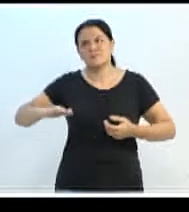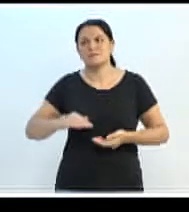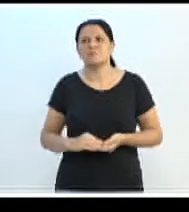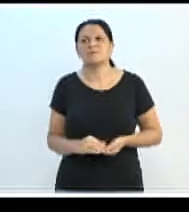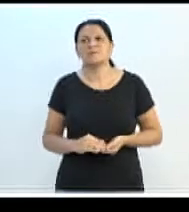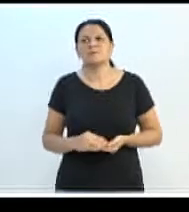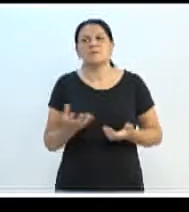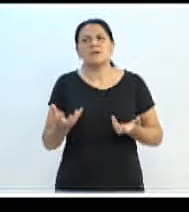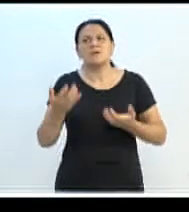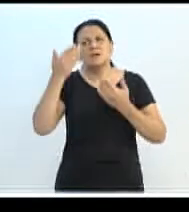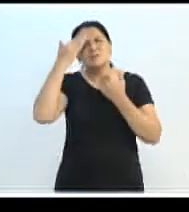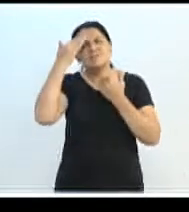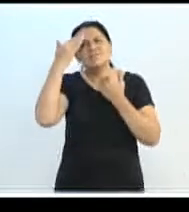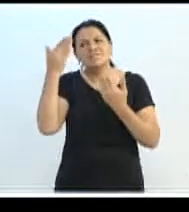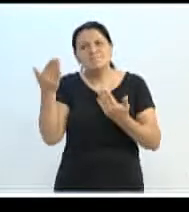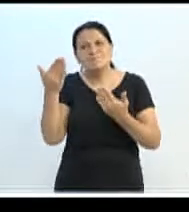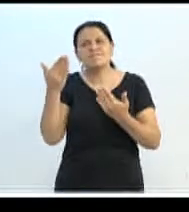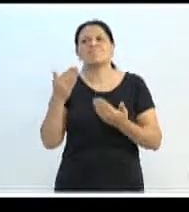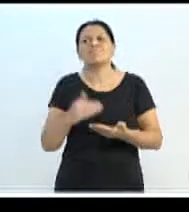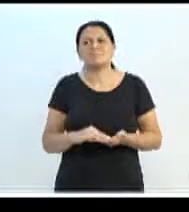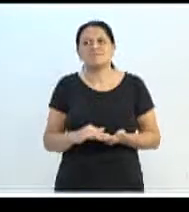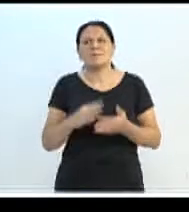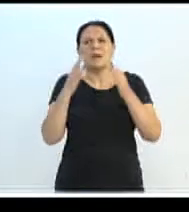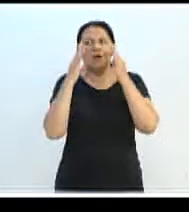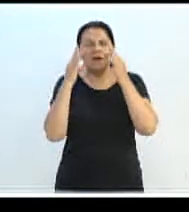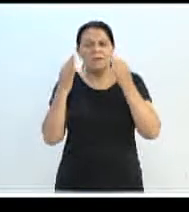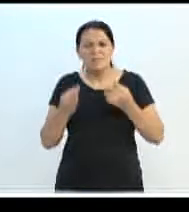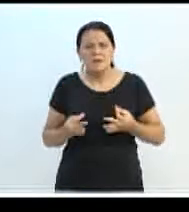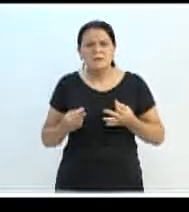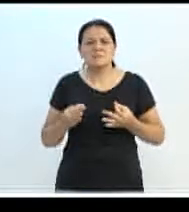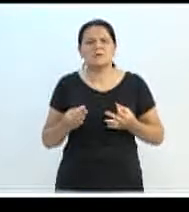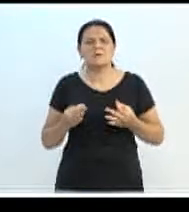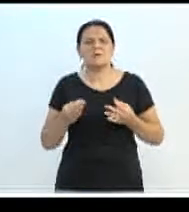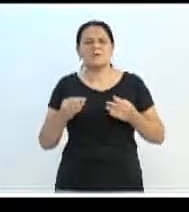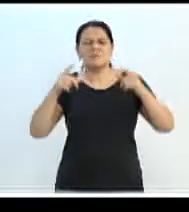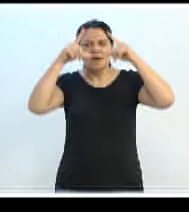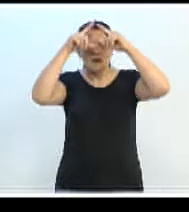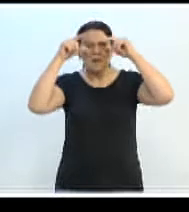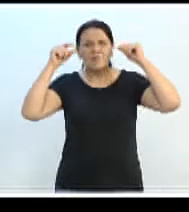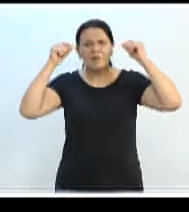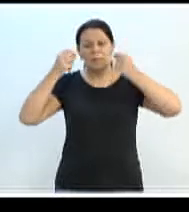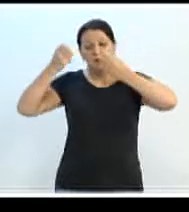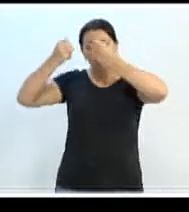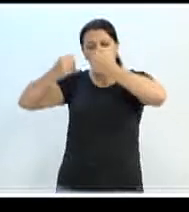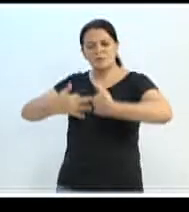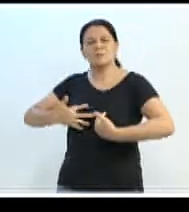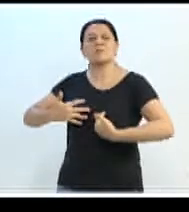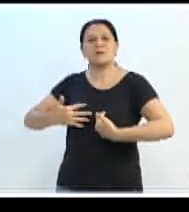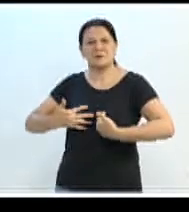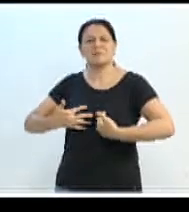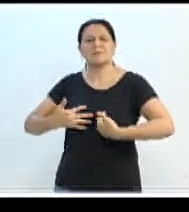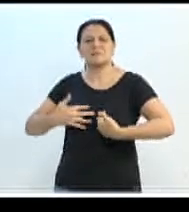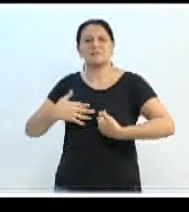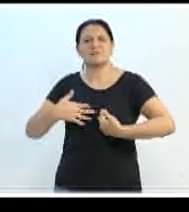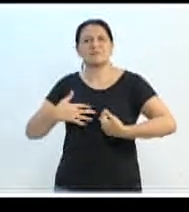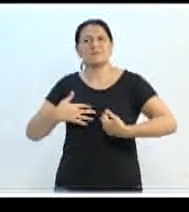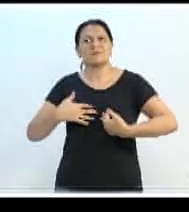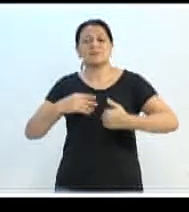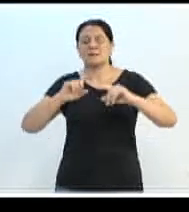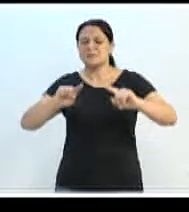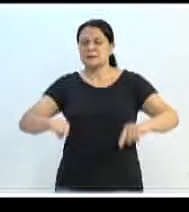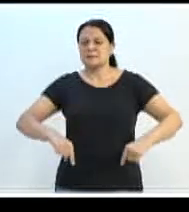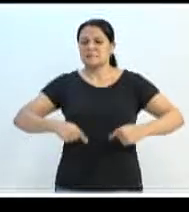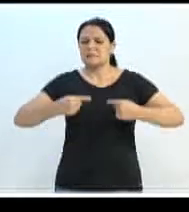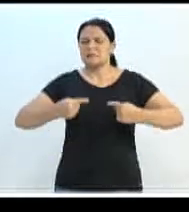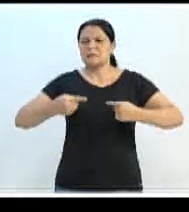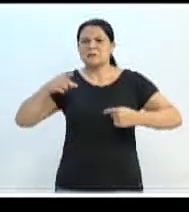gerente-geral do Hospital Santo Antônio, a enfermeira Isabel Casarim, nos deu, nos explicando os muitos desafios de